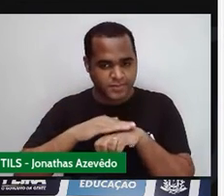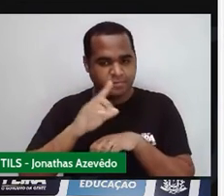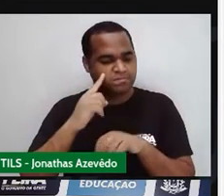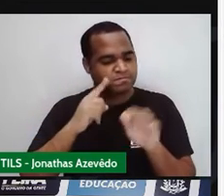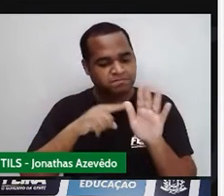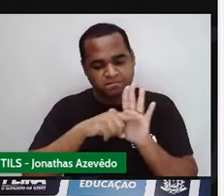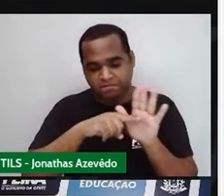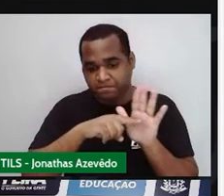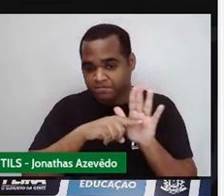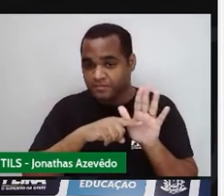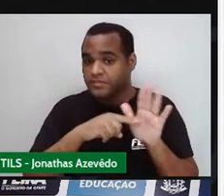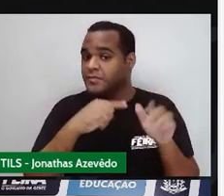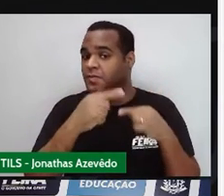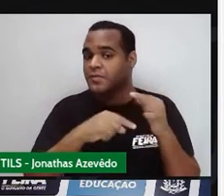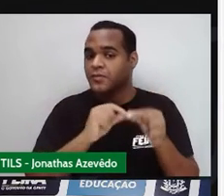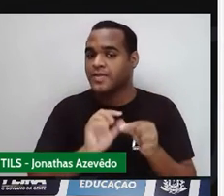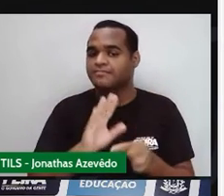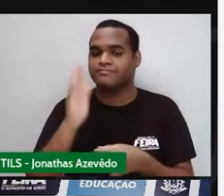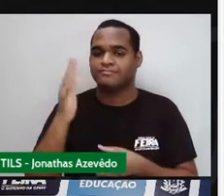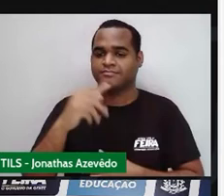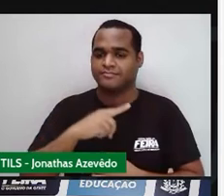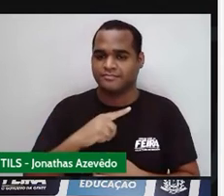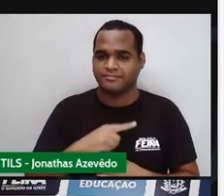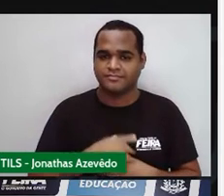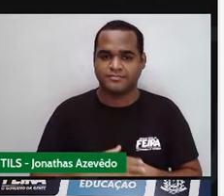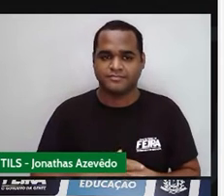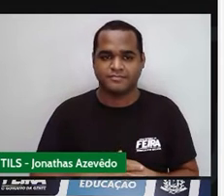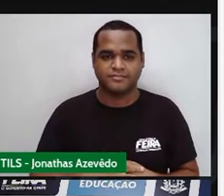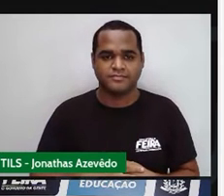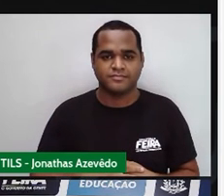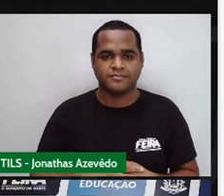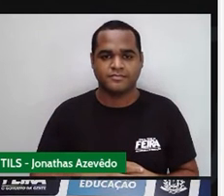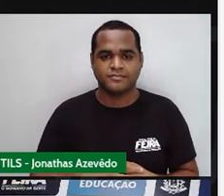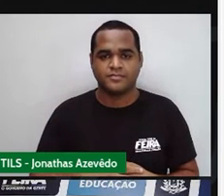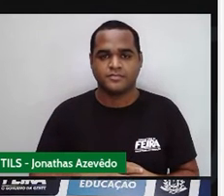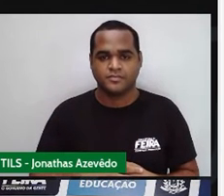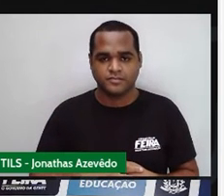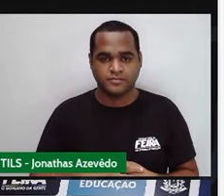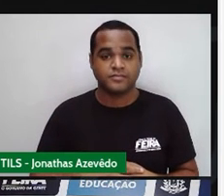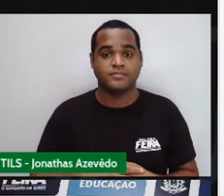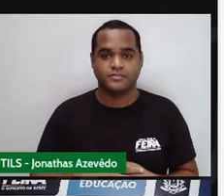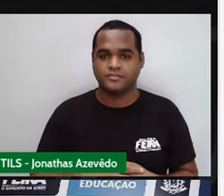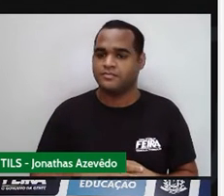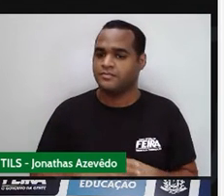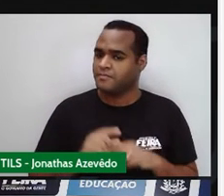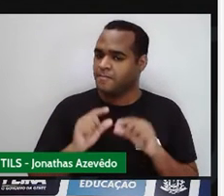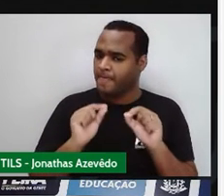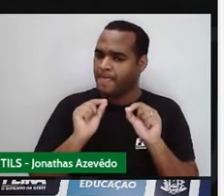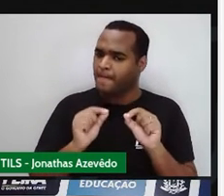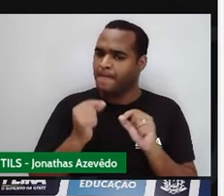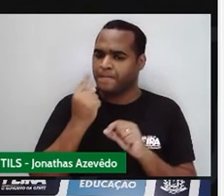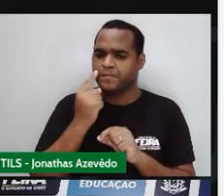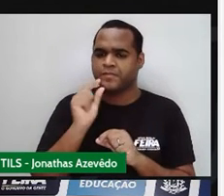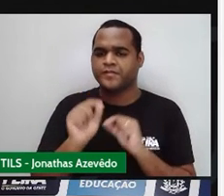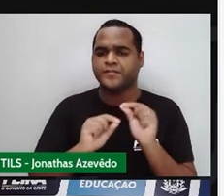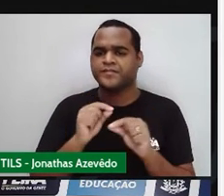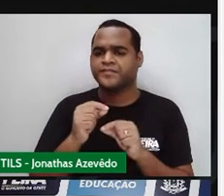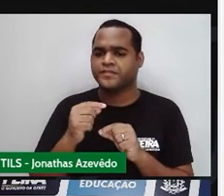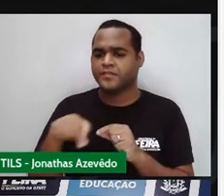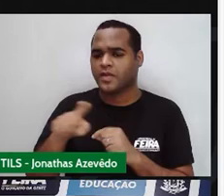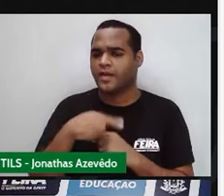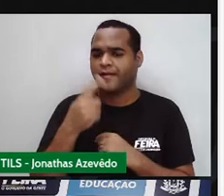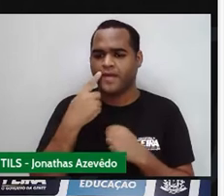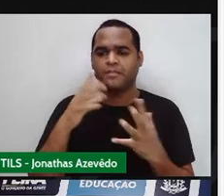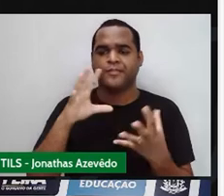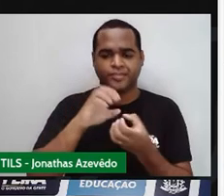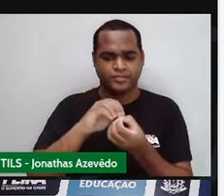acontece, né? Vem aqui investigar comigo o que é que está acontecendo nessa situação, para a gente chegar ali numa